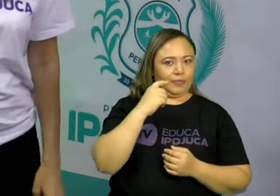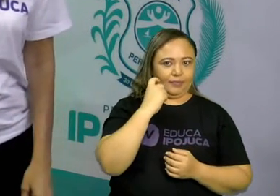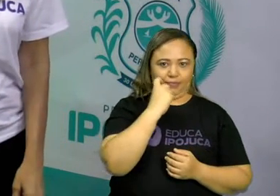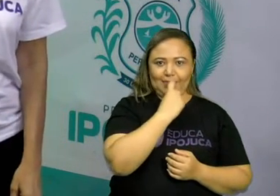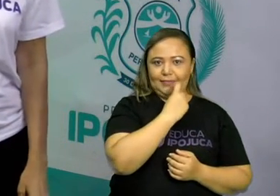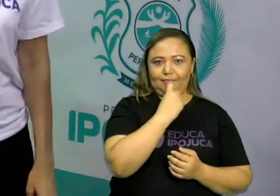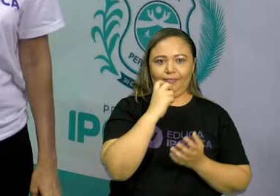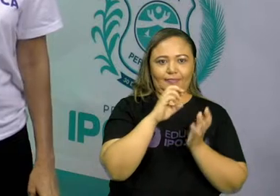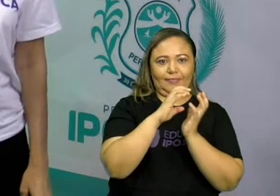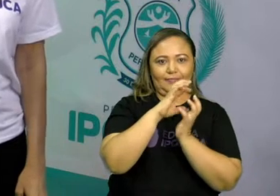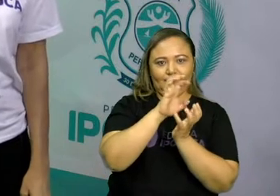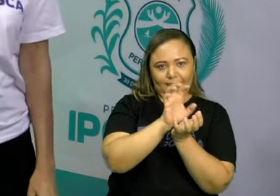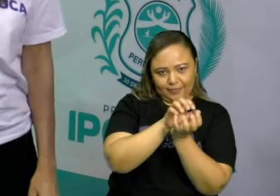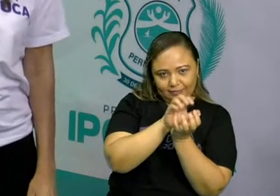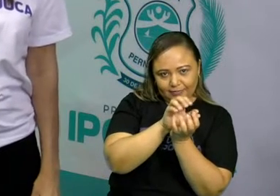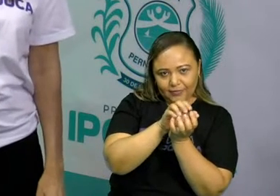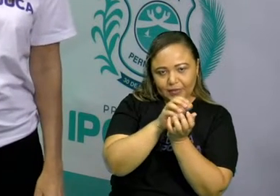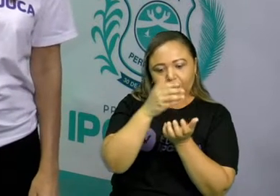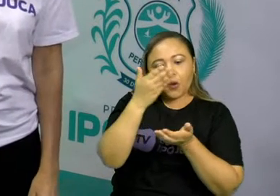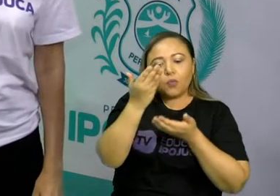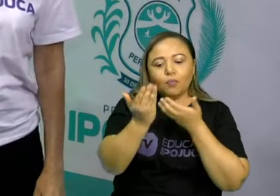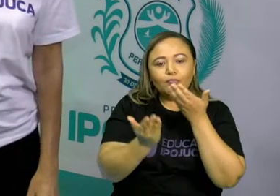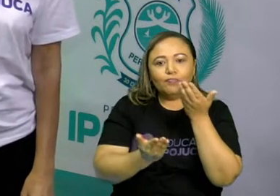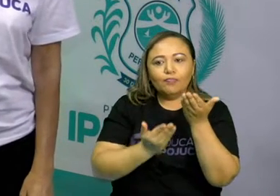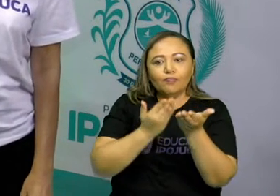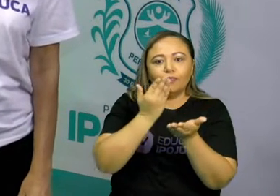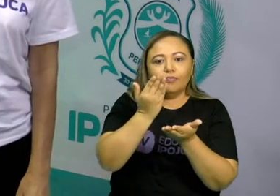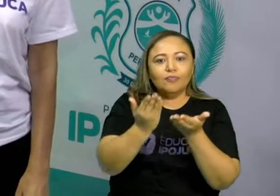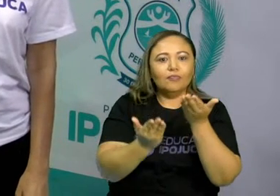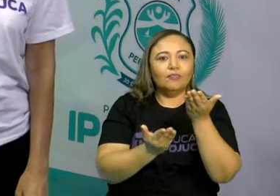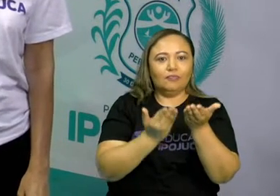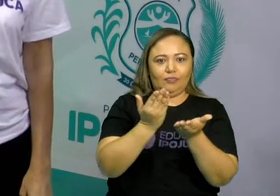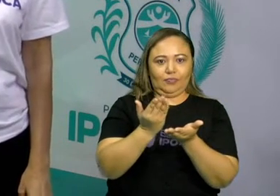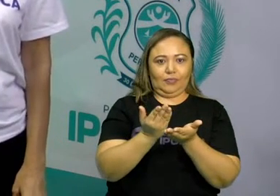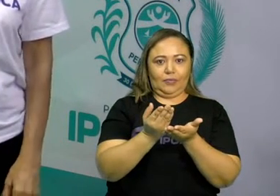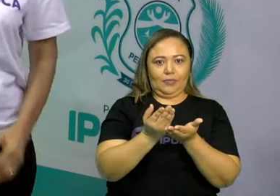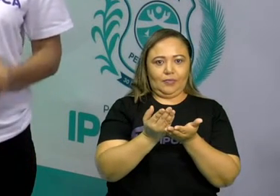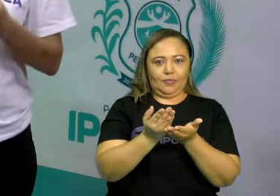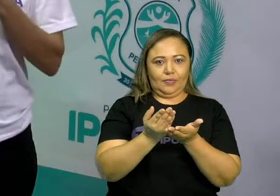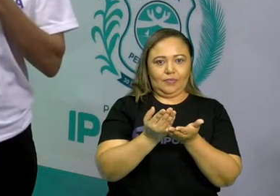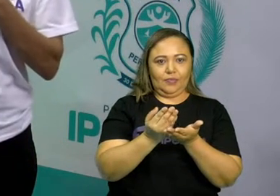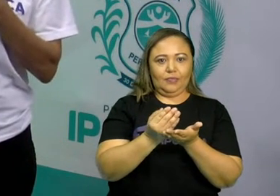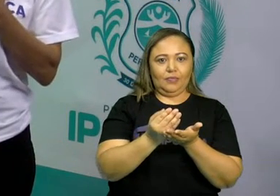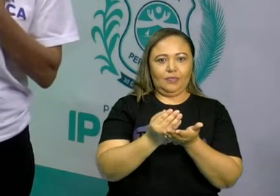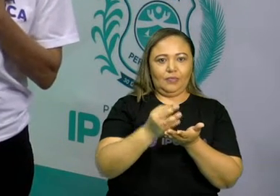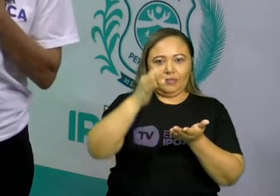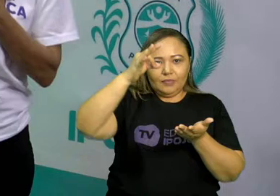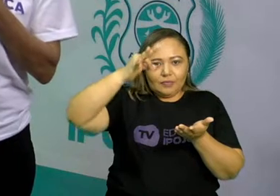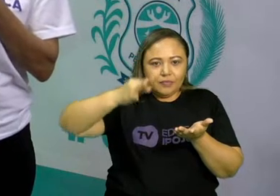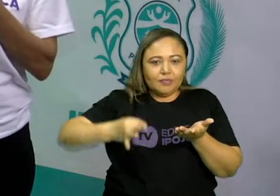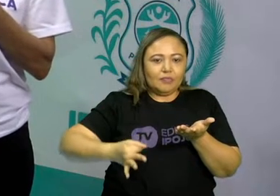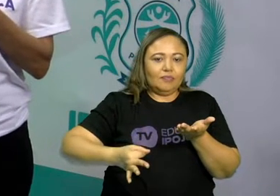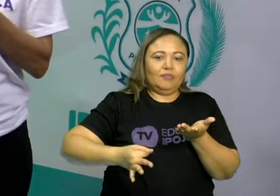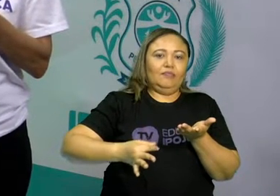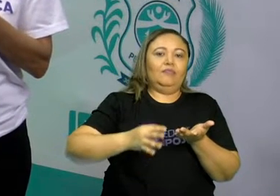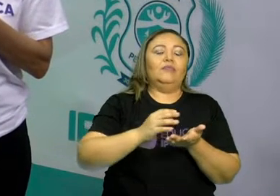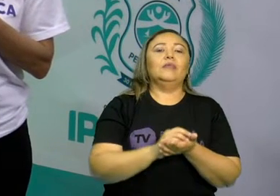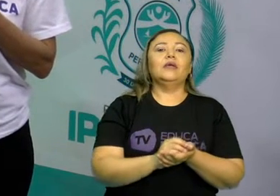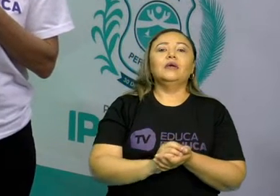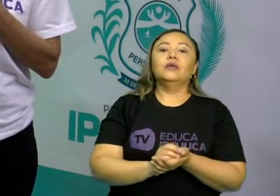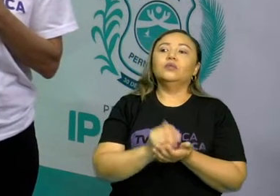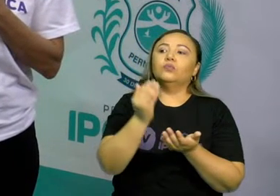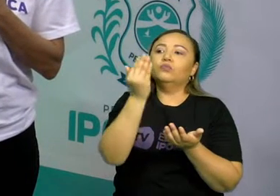dentes? Sabia que nós devemos escovar os dentes sempre que a gente se alimenta? Ou seja, depois das